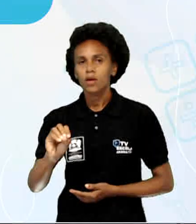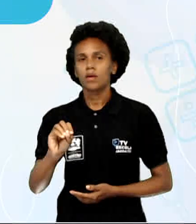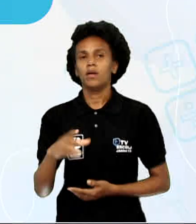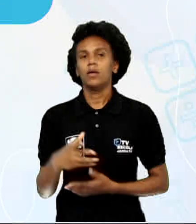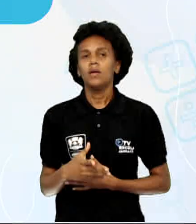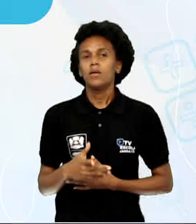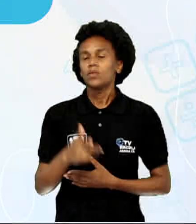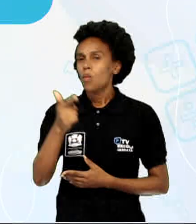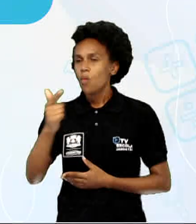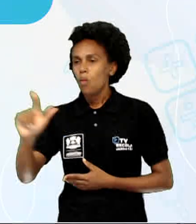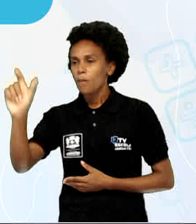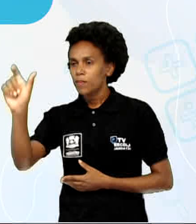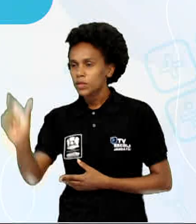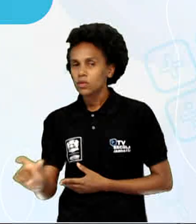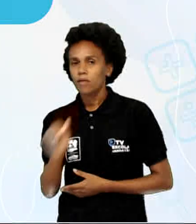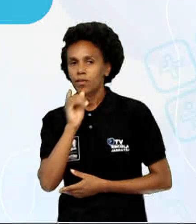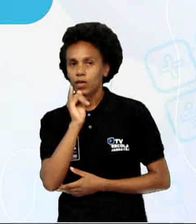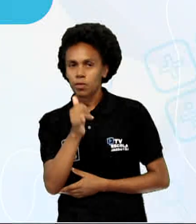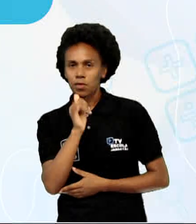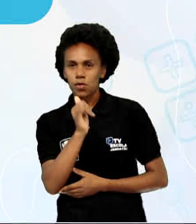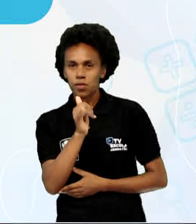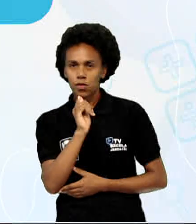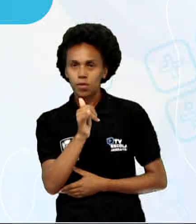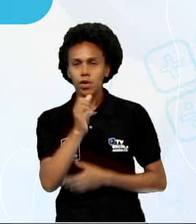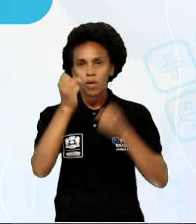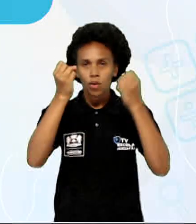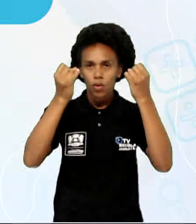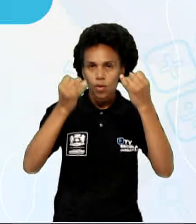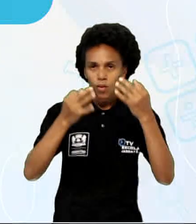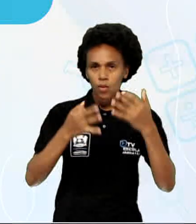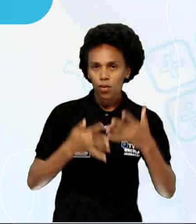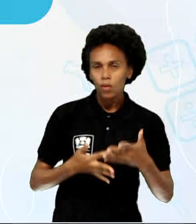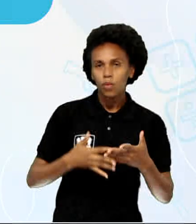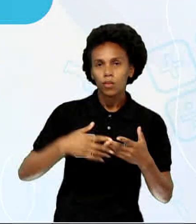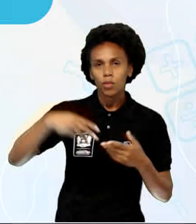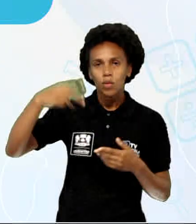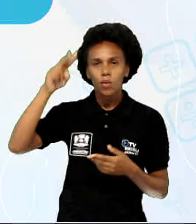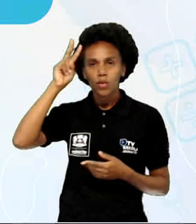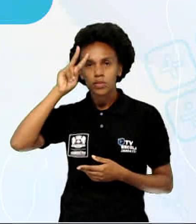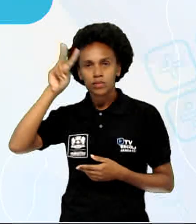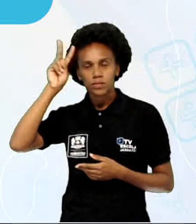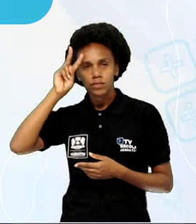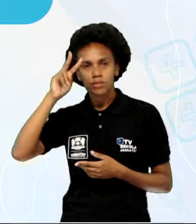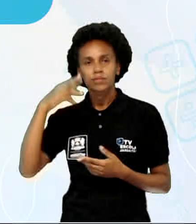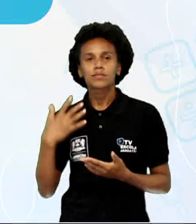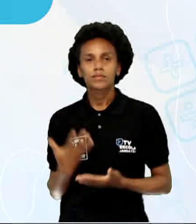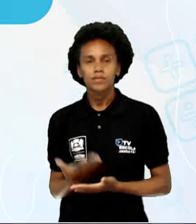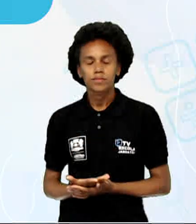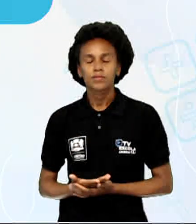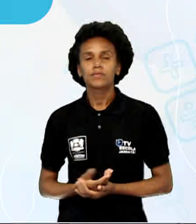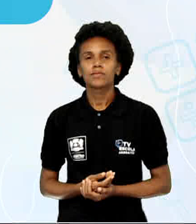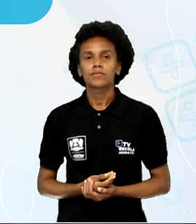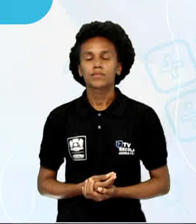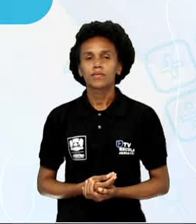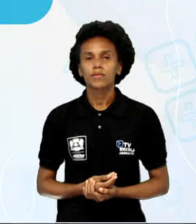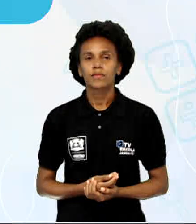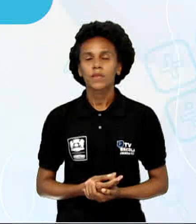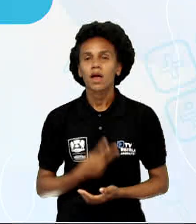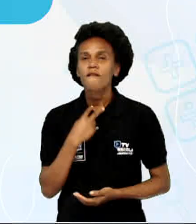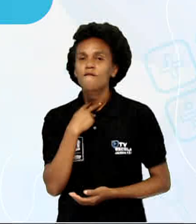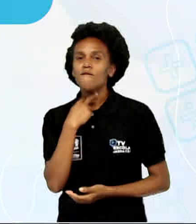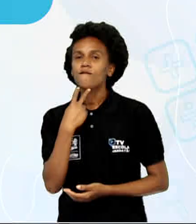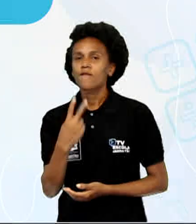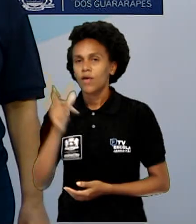certo? O narrador se utiliza de palavras suas para reproduzir aquilo que foi dito pela personagem. Ou seja,